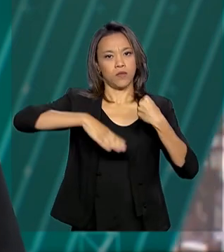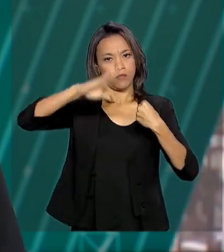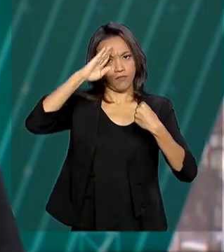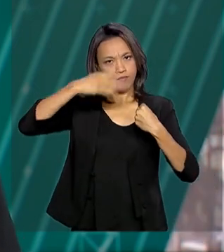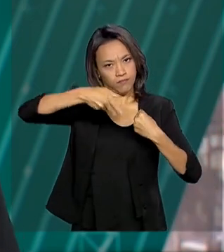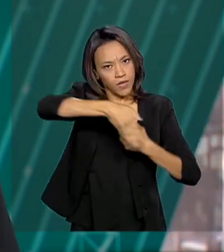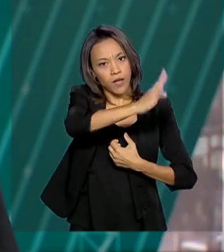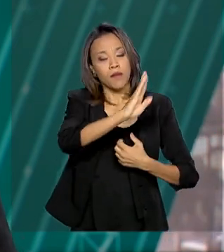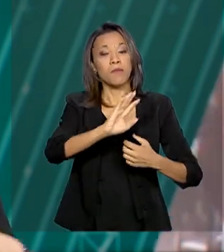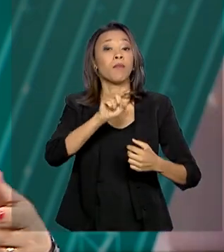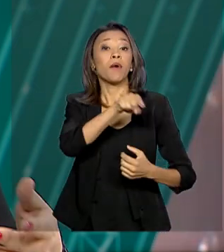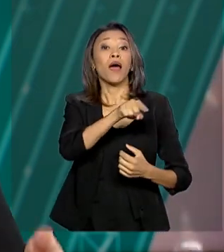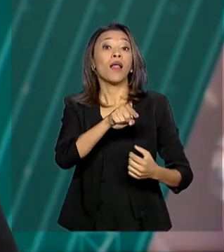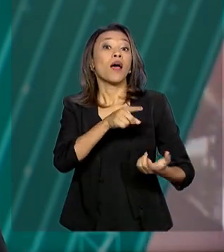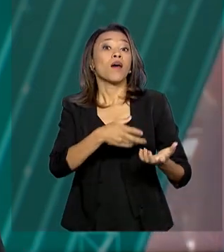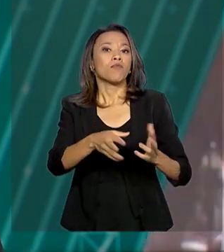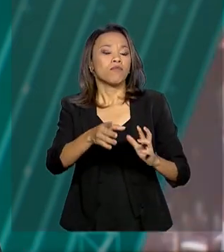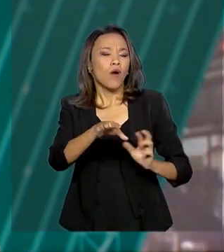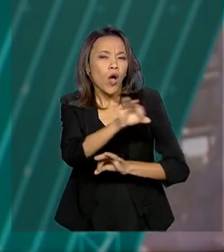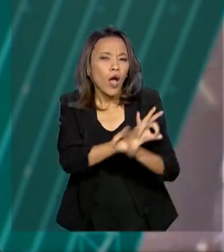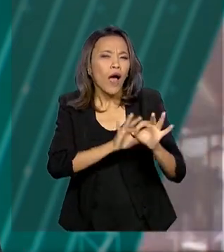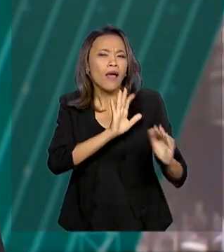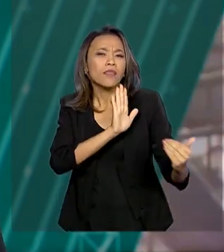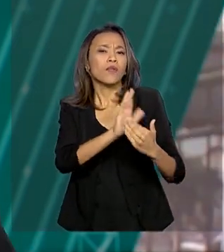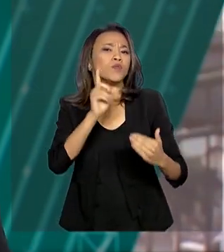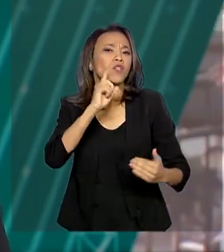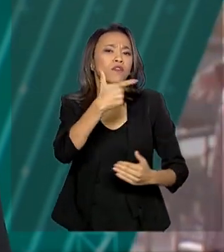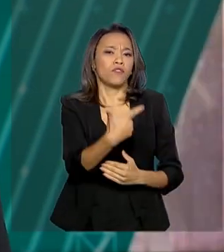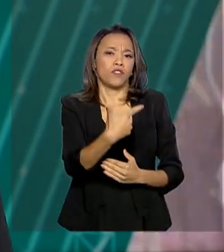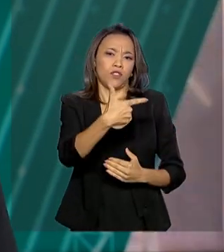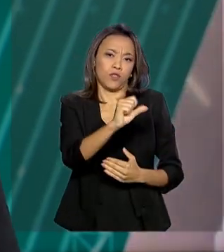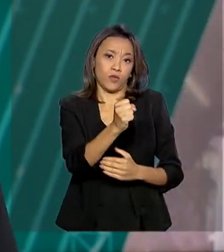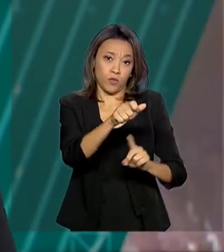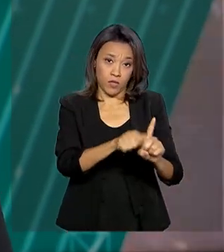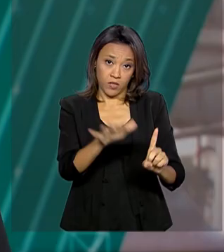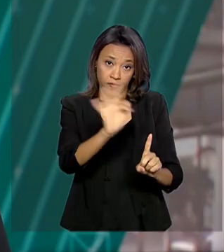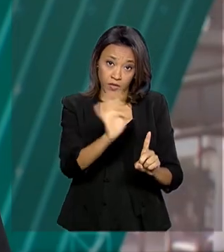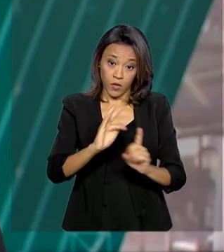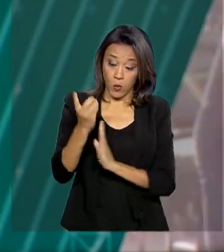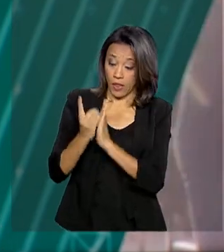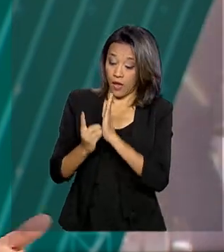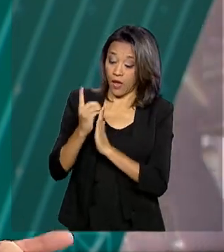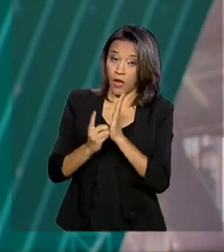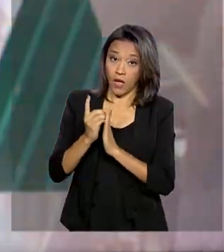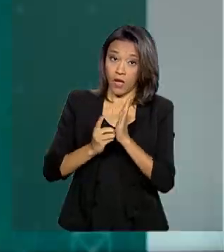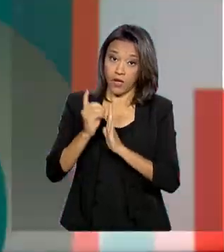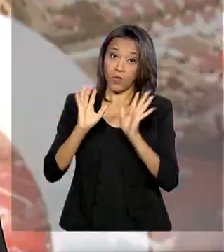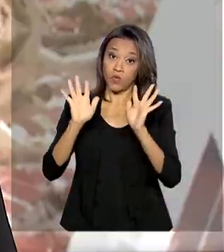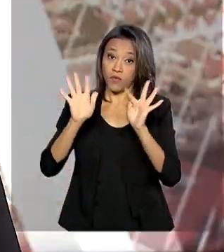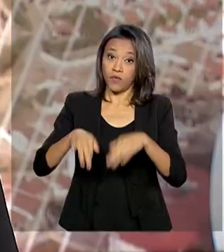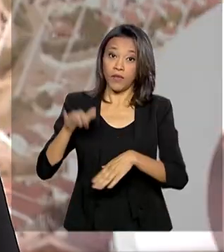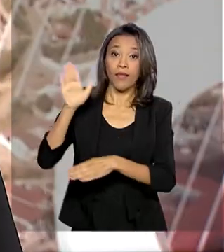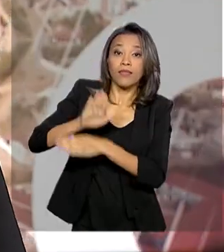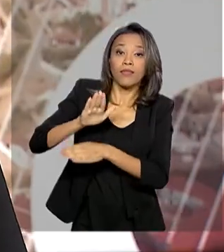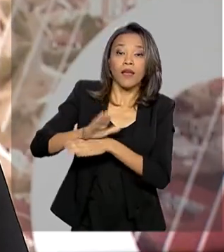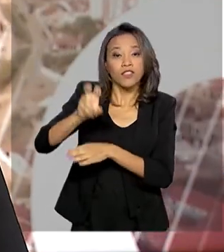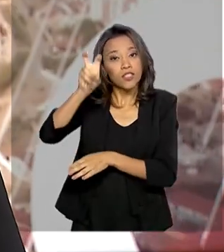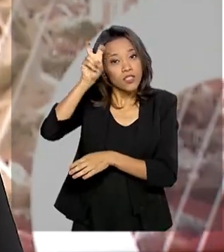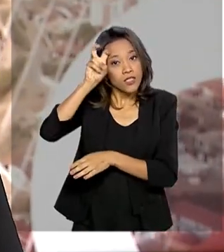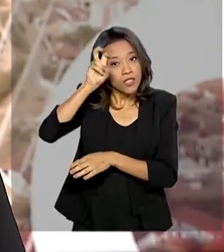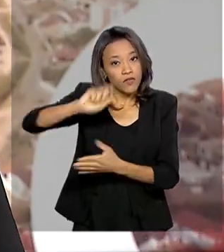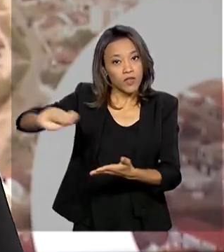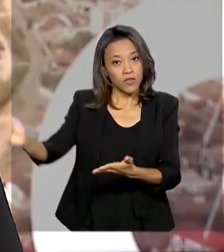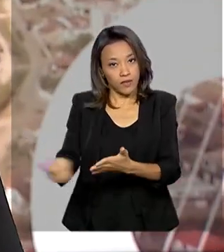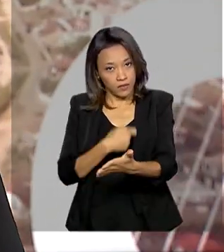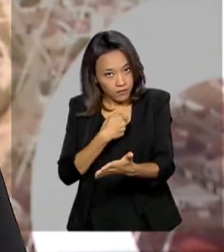e da ordem no Estado até o dia 28 de fevereiro. O decreto foi publicado no fim da tarde desta quinta-feira, em edição extra